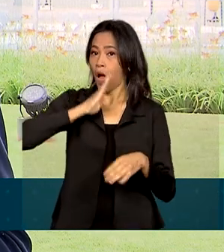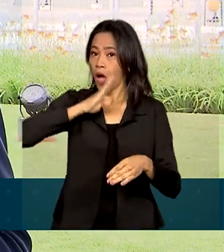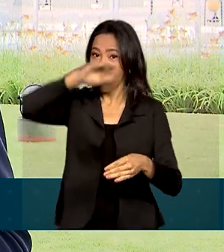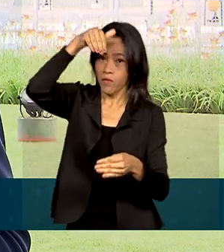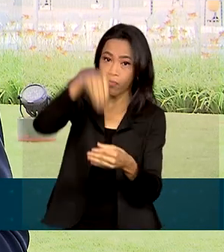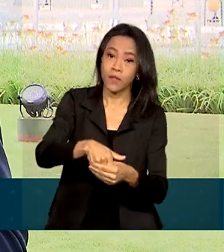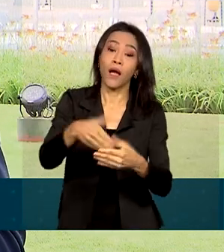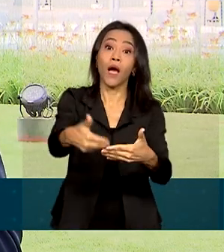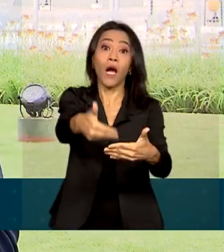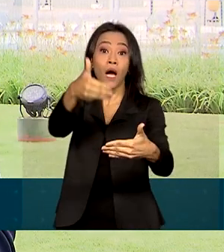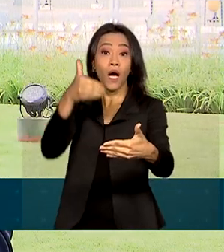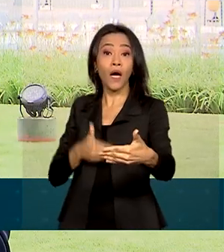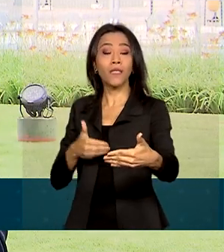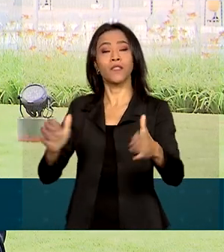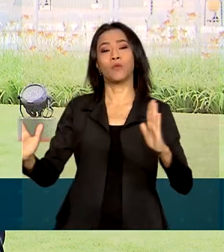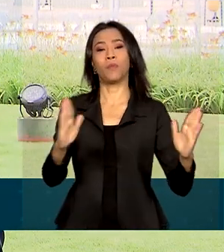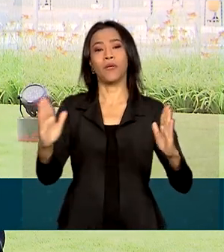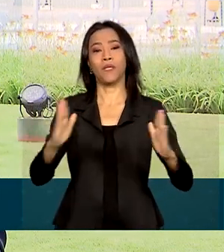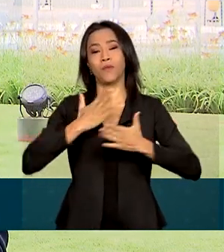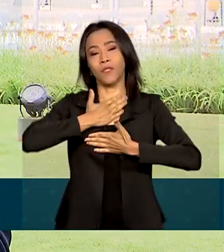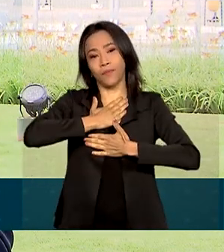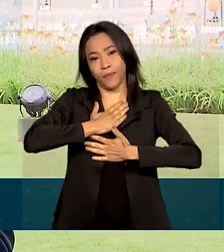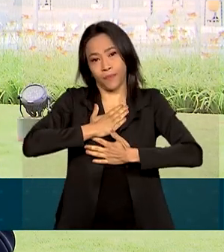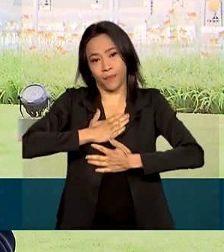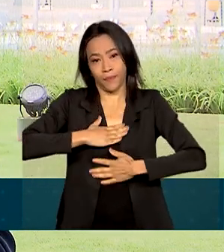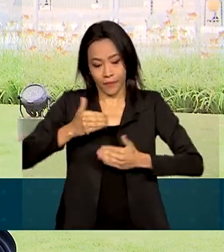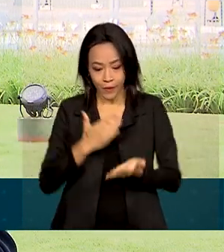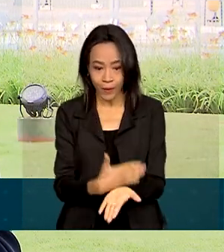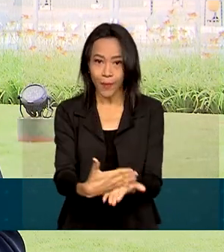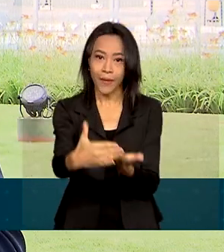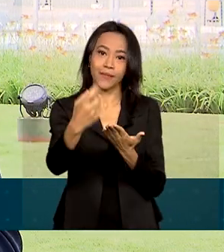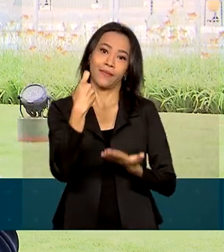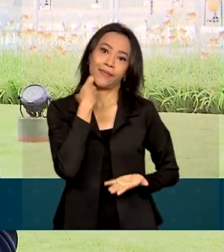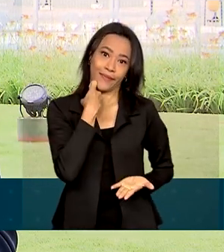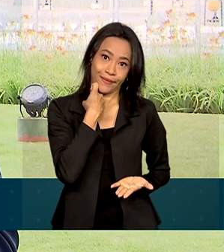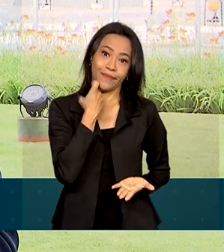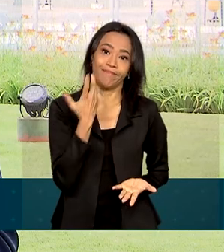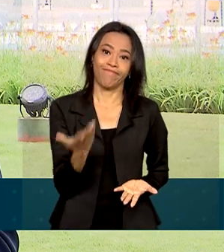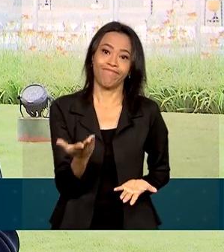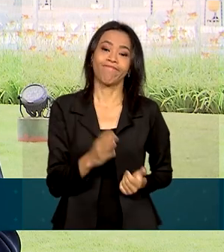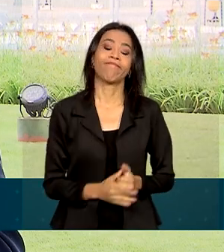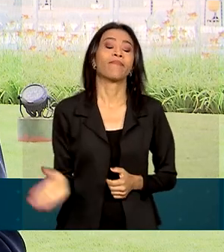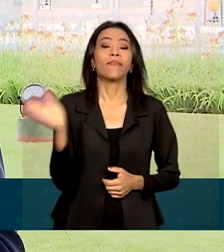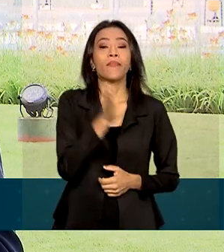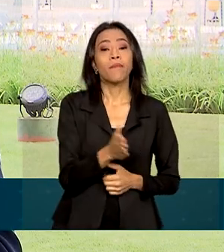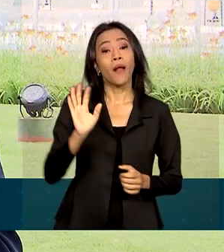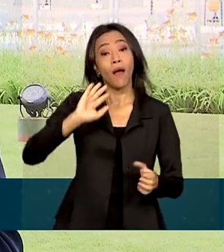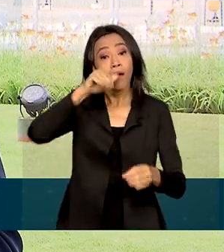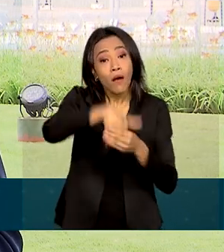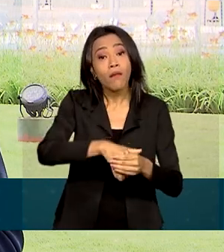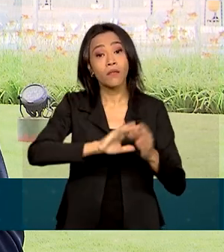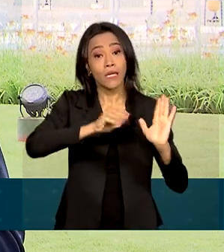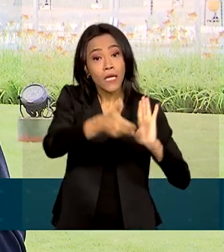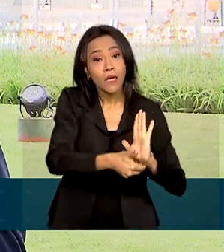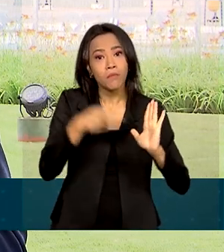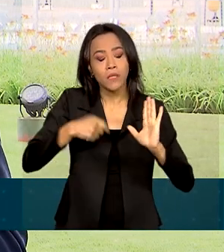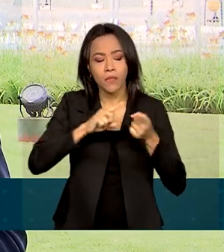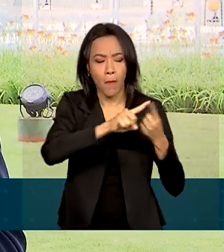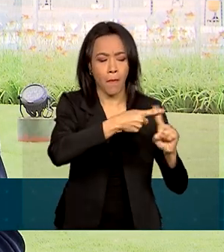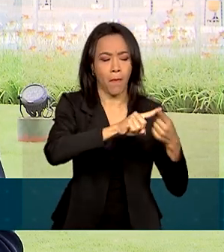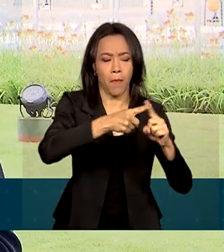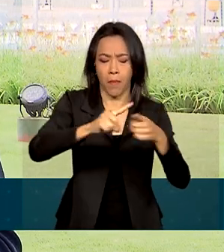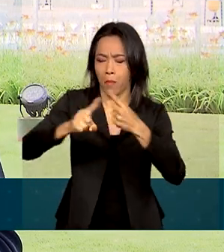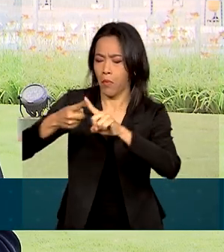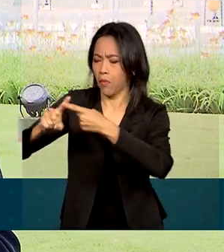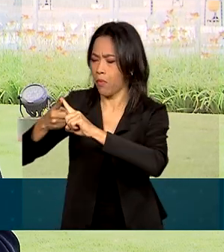recesso parlamentar, que começa já na sexta-feira. E, Mara, para se chegar a essa votação na Câmara, foi preciso muita articulação